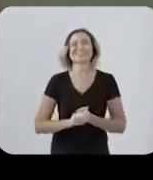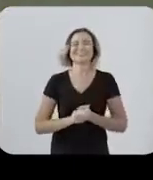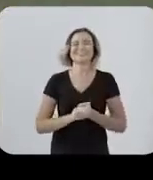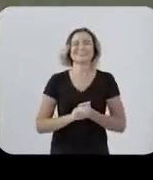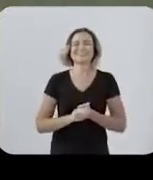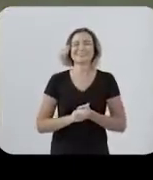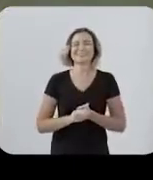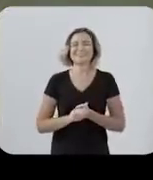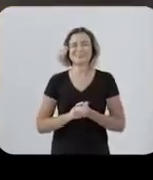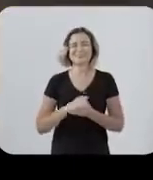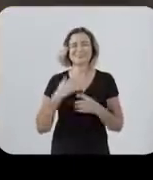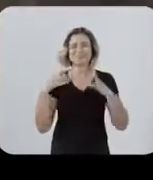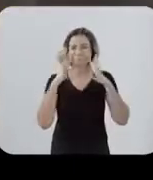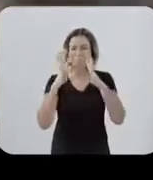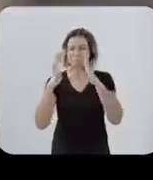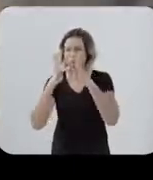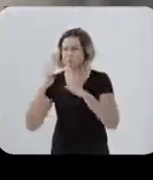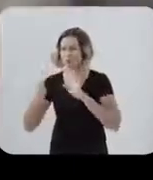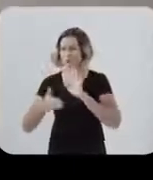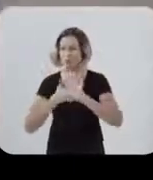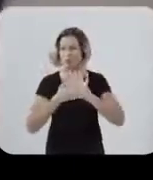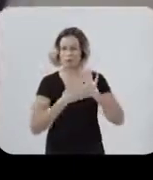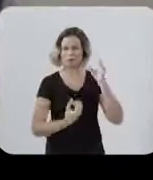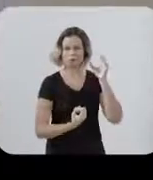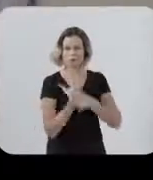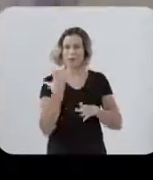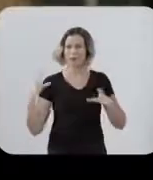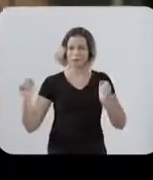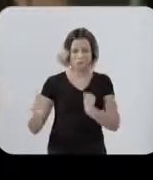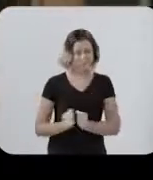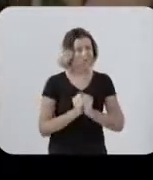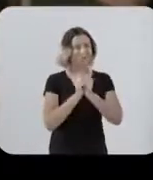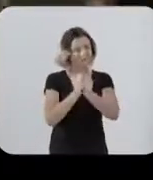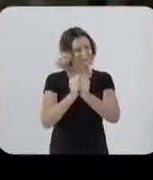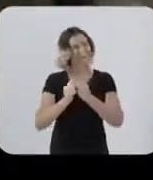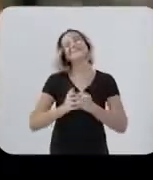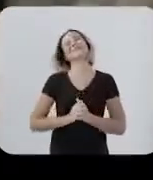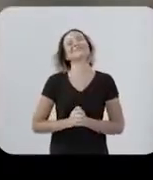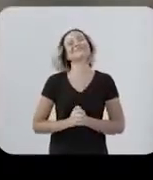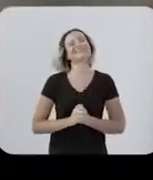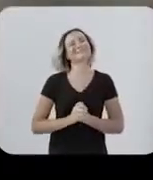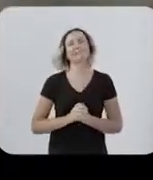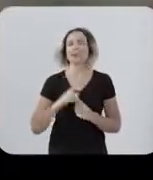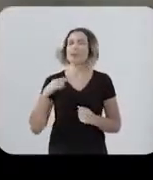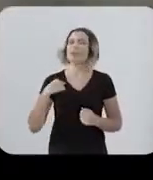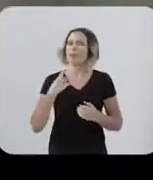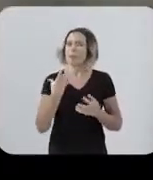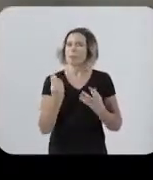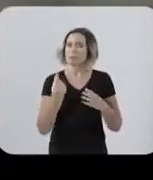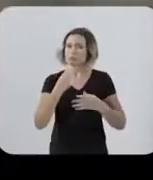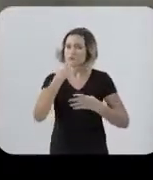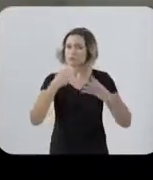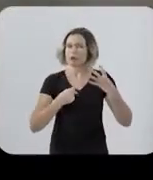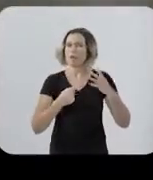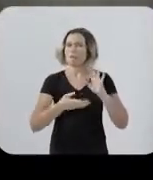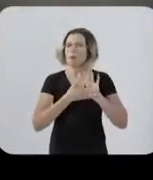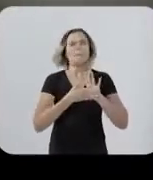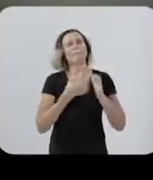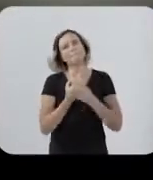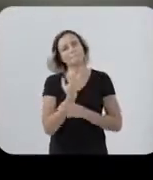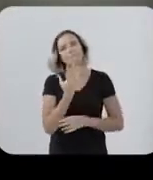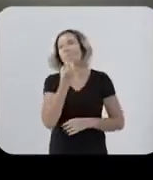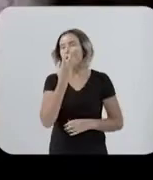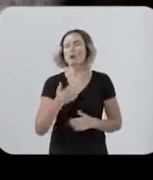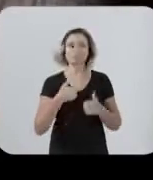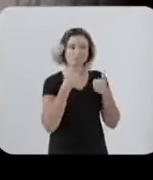tá aí andando, vindo Nossas ações aqui, vamos juntos. Aqui tem muita coisa, muitas propostas nossas.